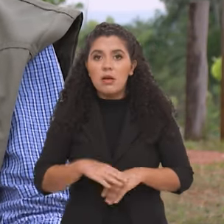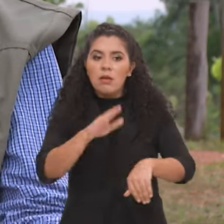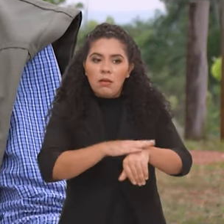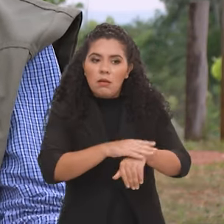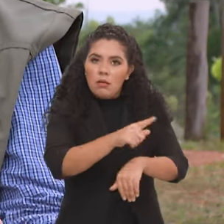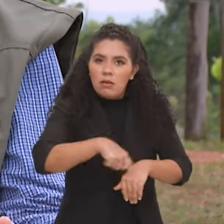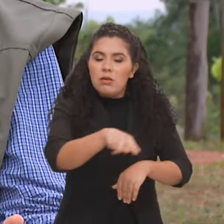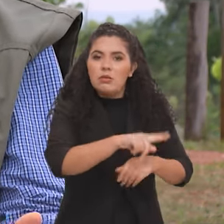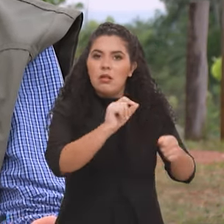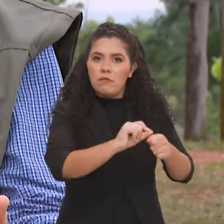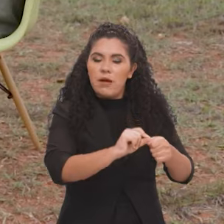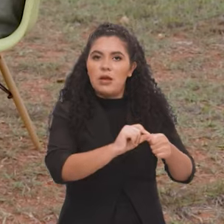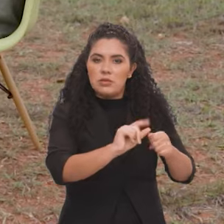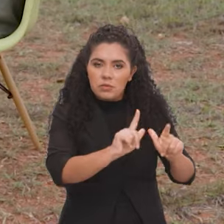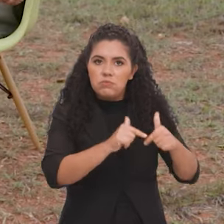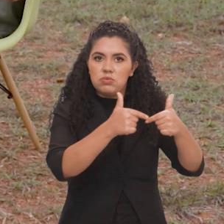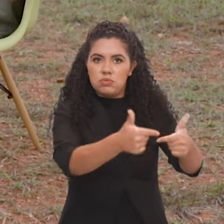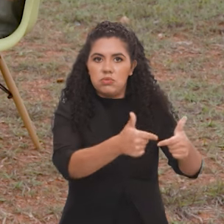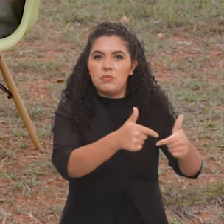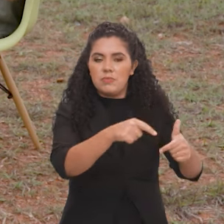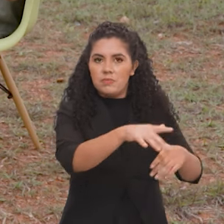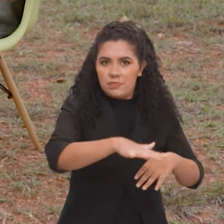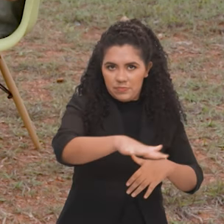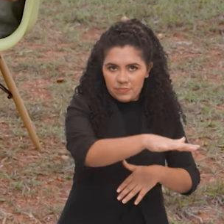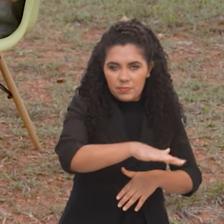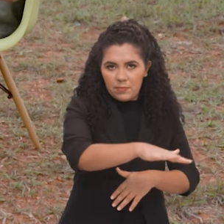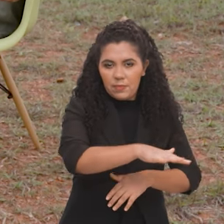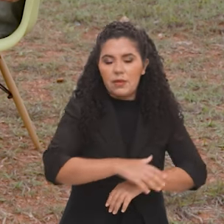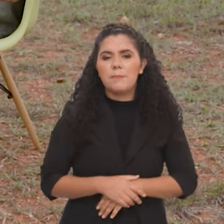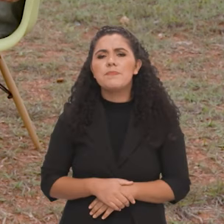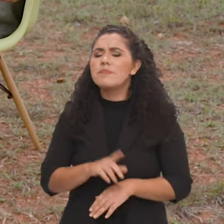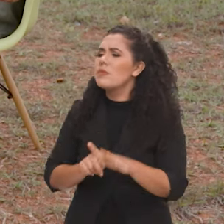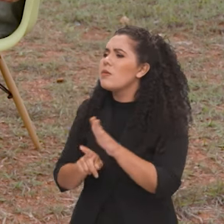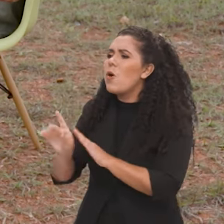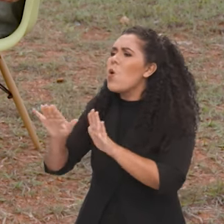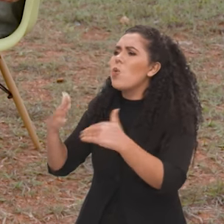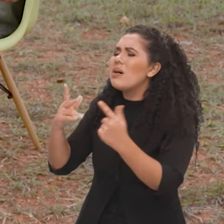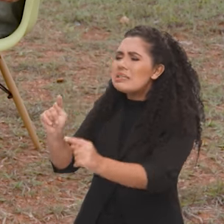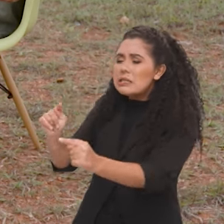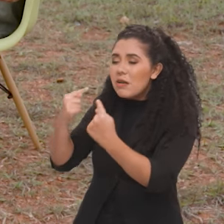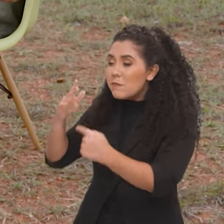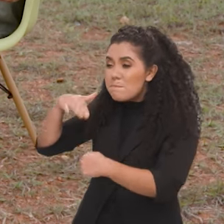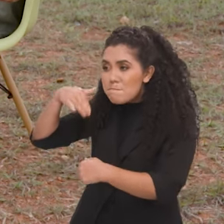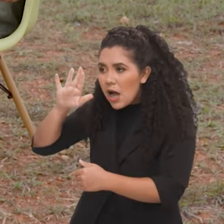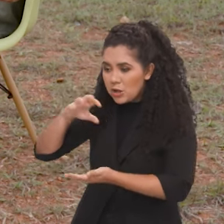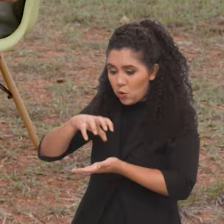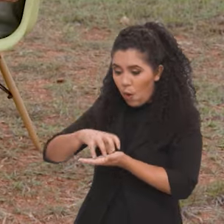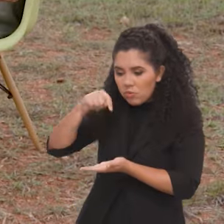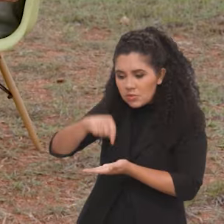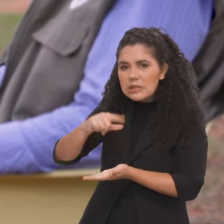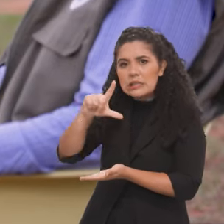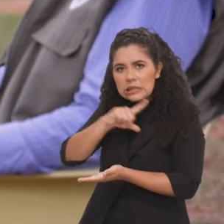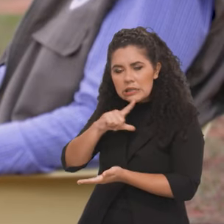se somam para fazer a gestão desse grande patrimônio. Quais seriam os maiores desafios que o senhor acha que o ICMBio